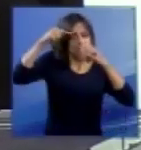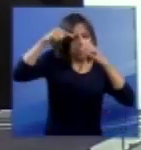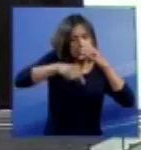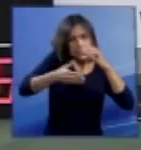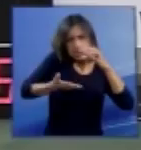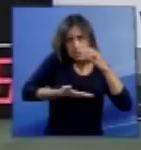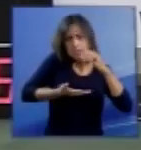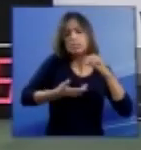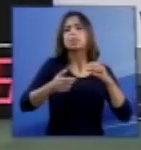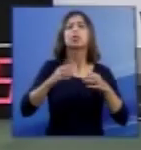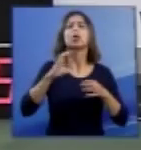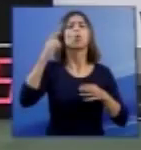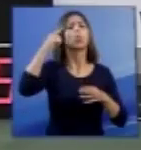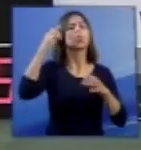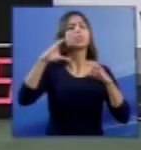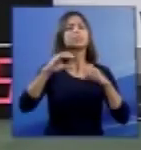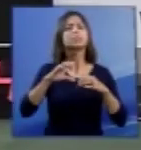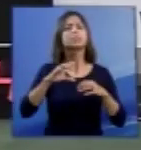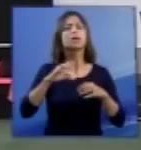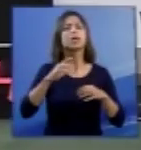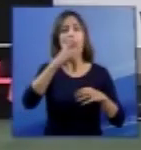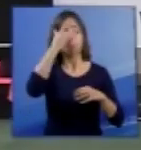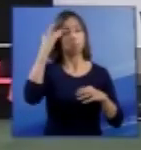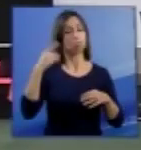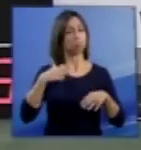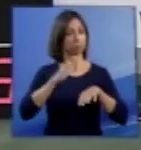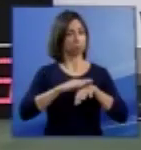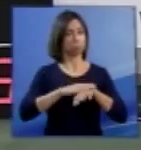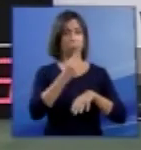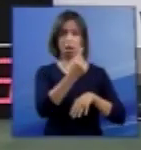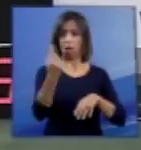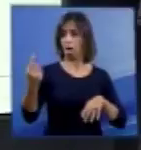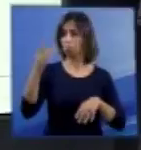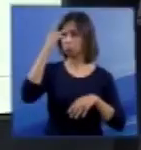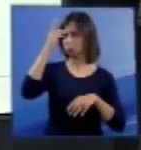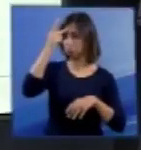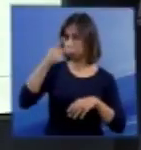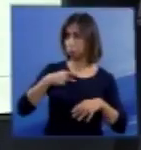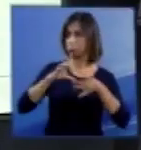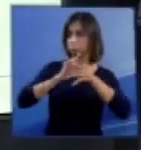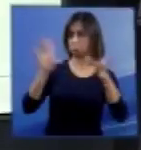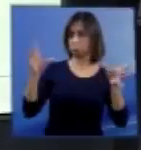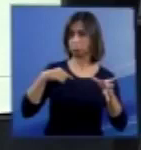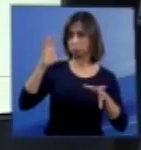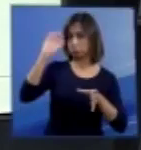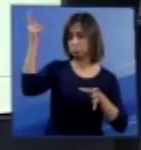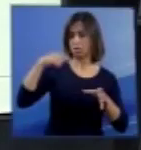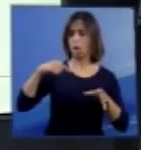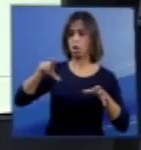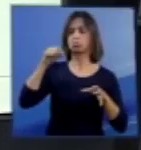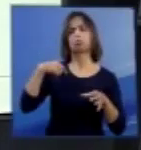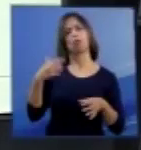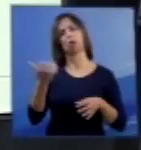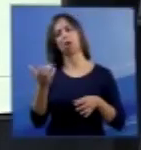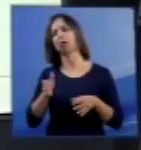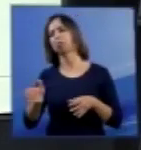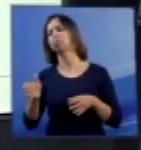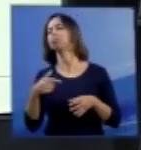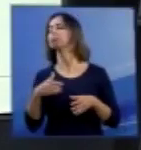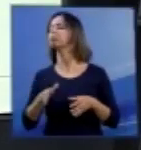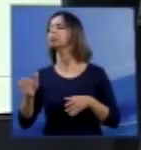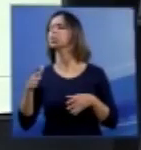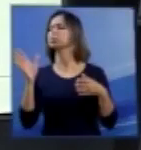decidir, de escolher, e é isso que nós estamos fazendo aqui hoje, aprimorando a nossa capacidade de escolha, que ele propõe uma alternativa para